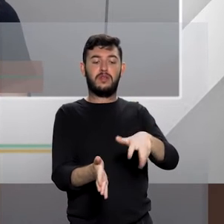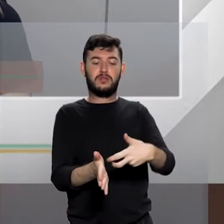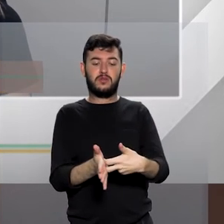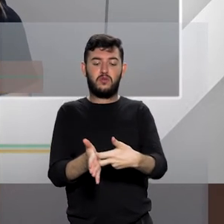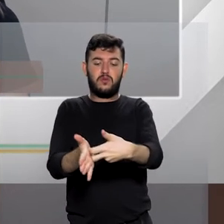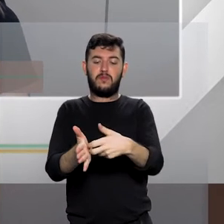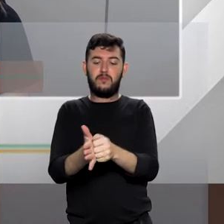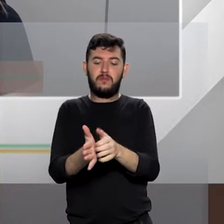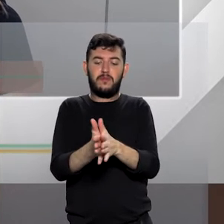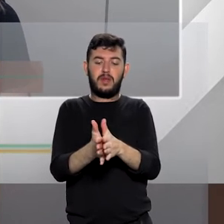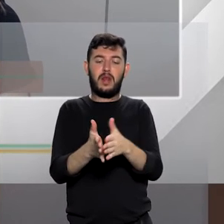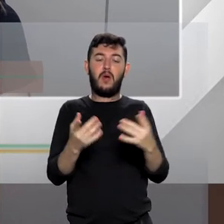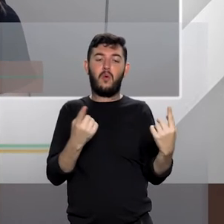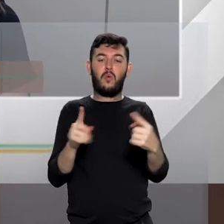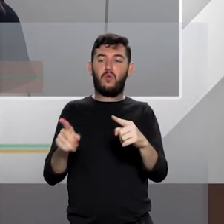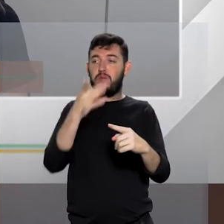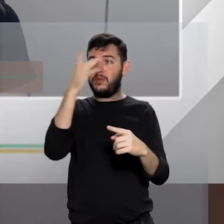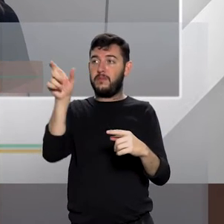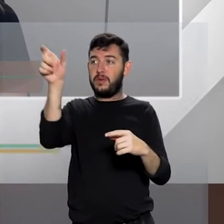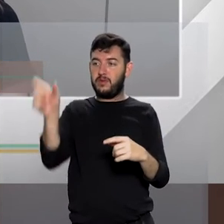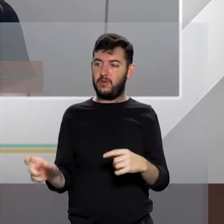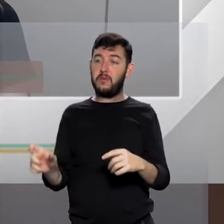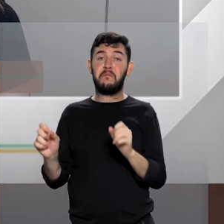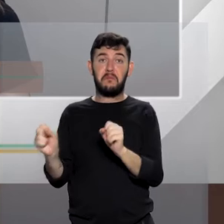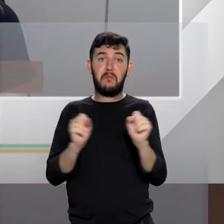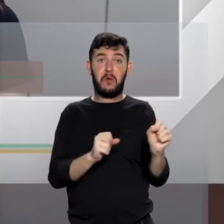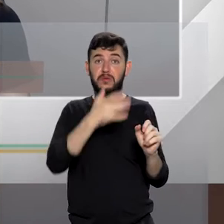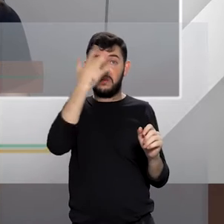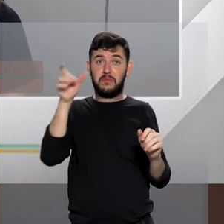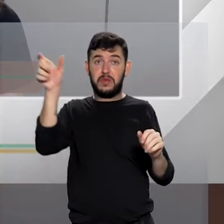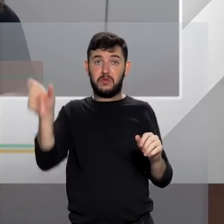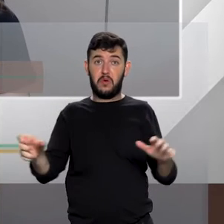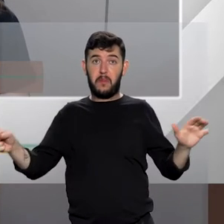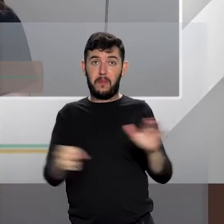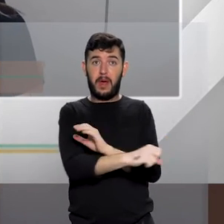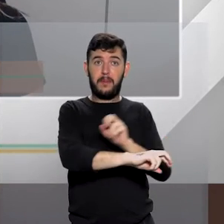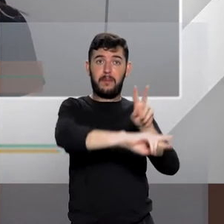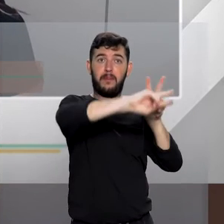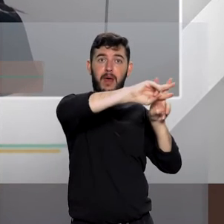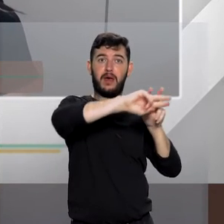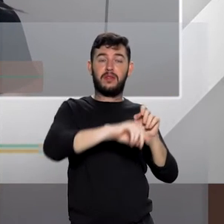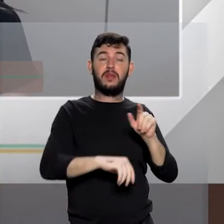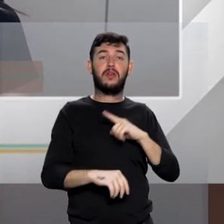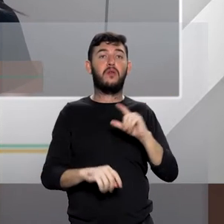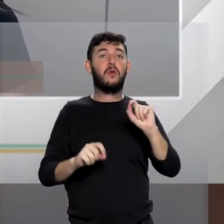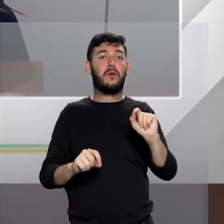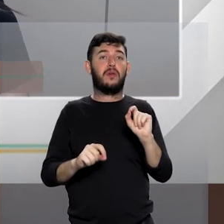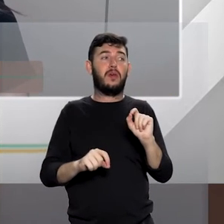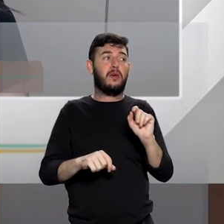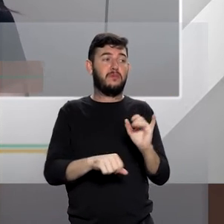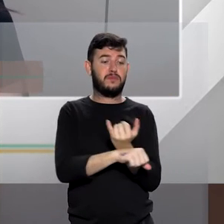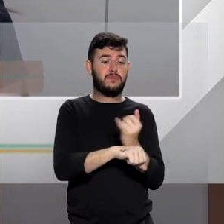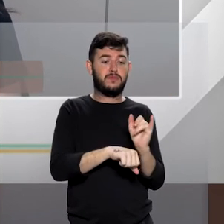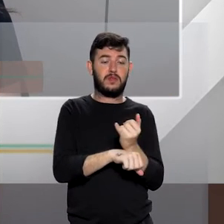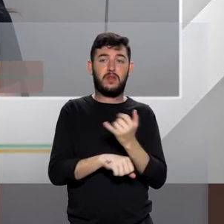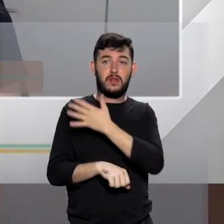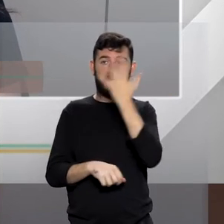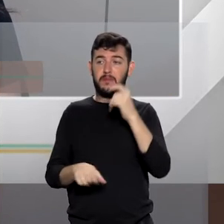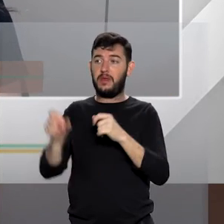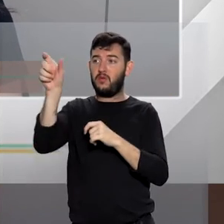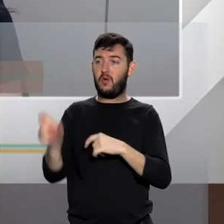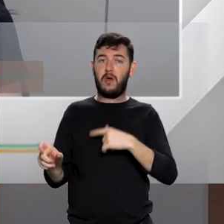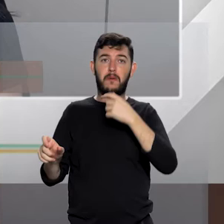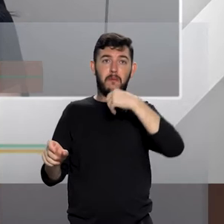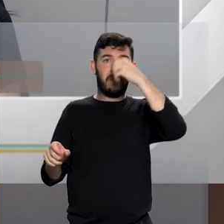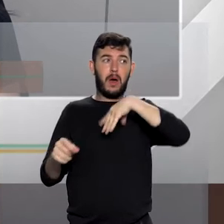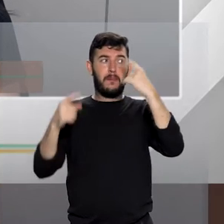agressor, até mesmo de prisão, de uma medida cautelar de prisão para esse agressor se for o caso em